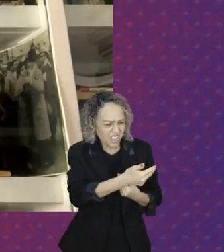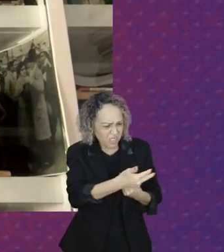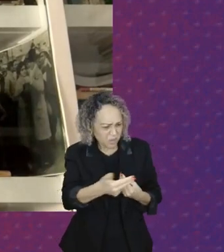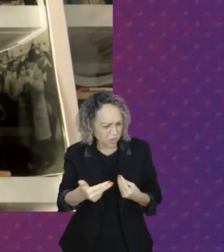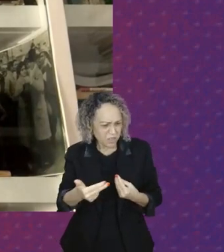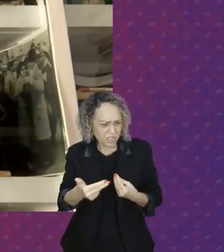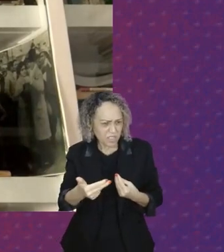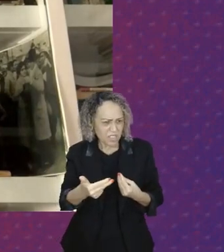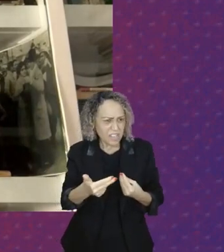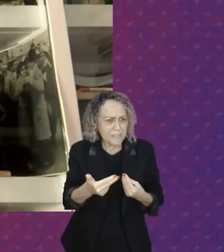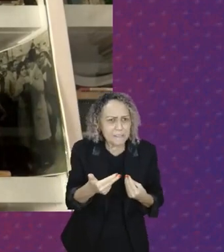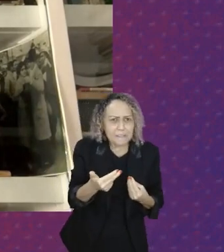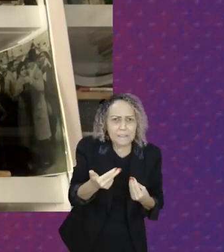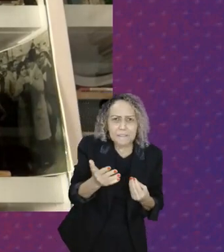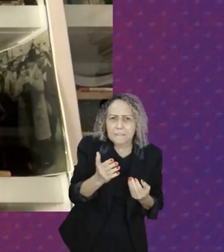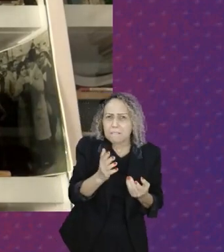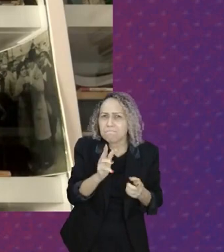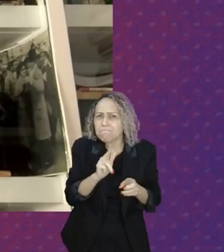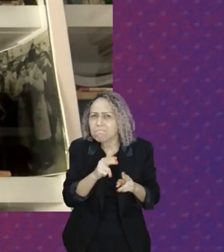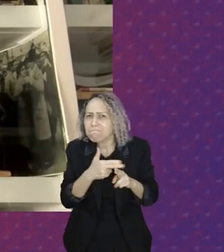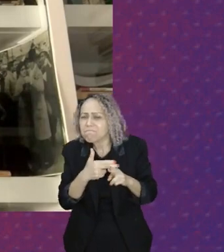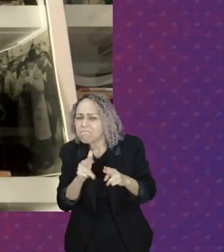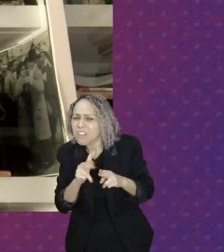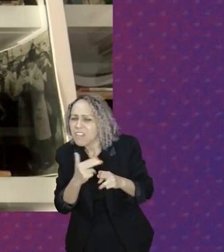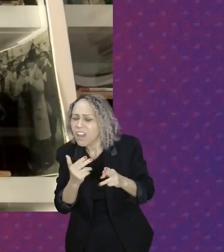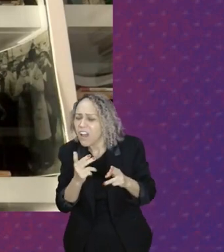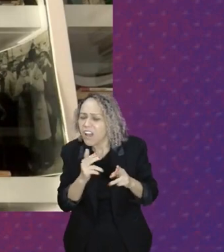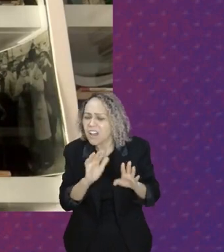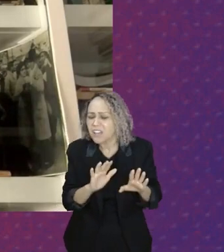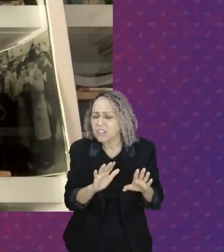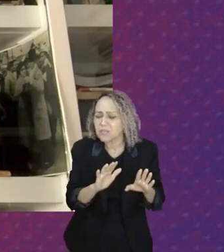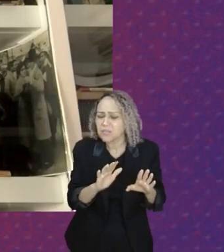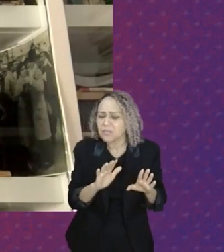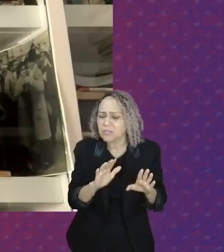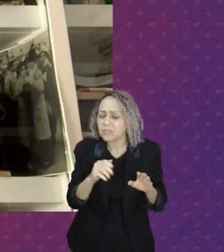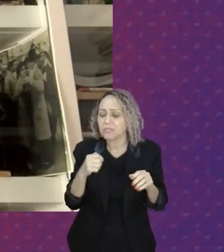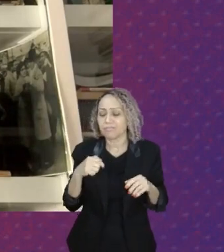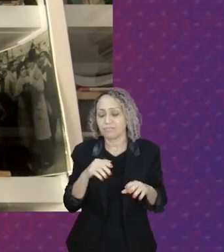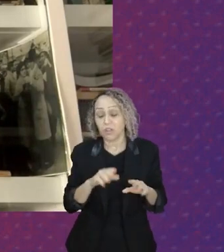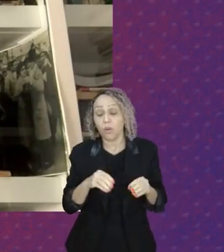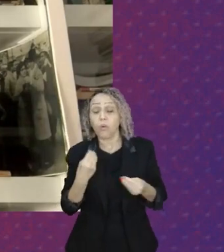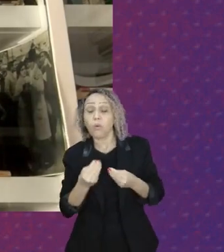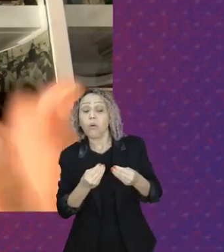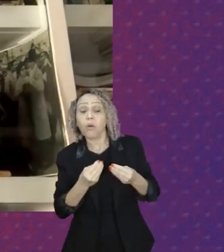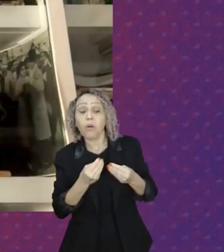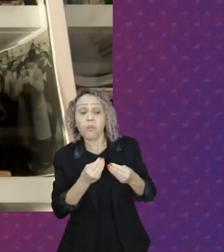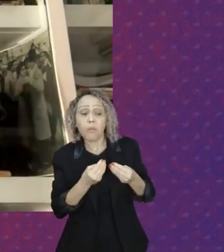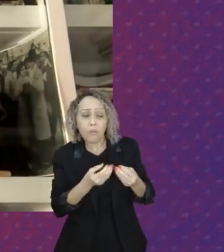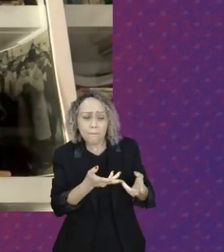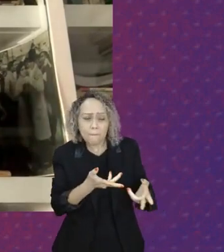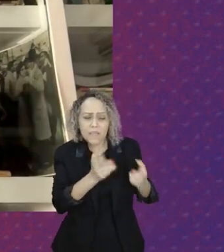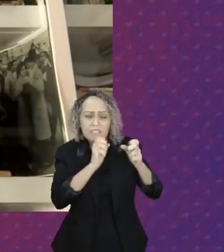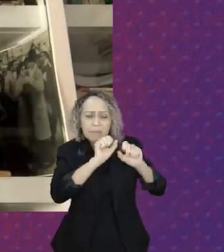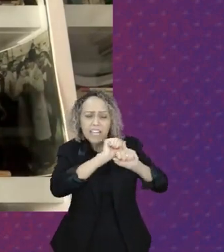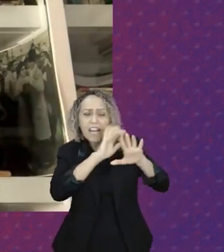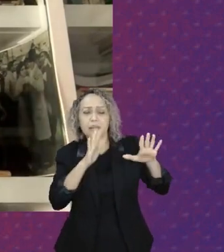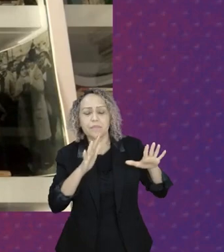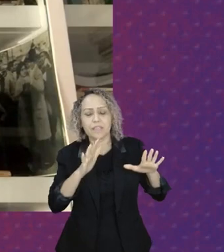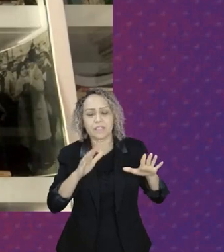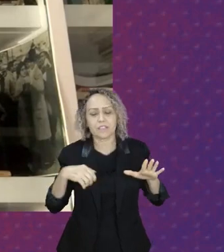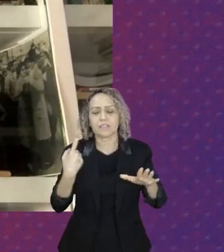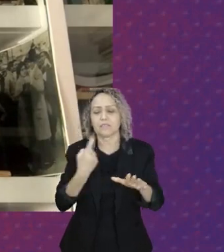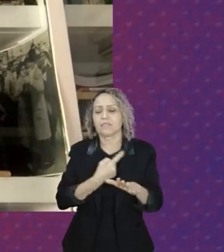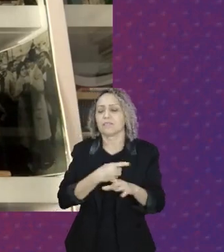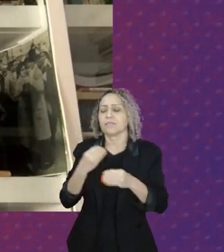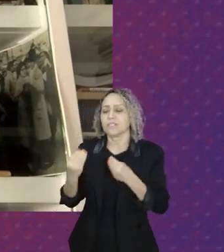elas precisam de que nós tenhamos contato com a reflexão humana que busca desvendar isso. E a cultura é um dos